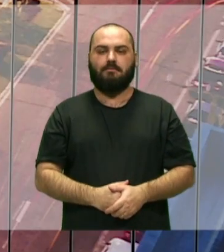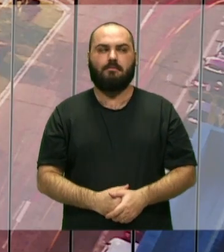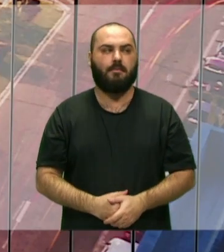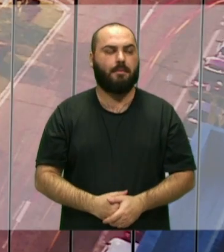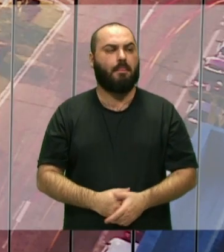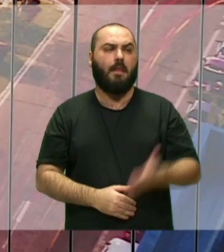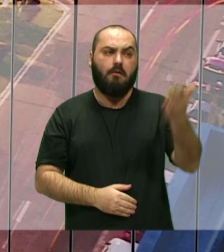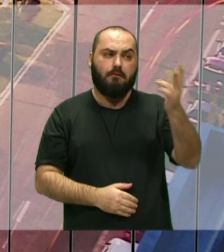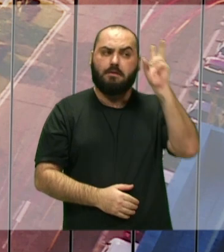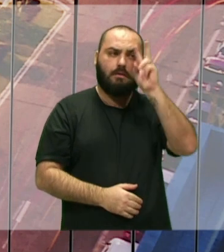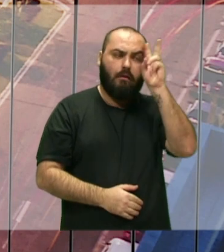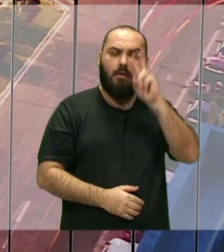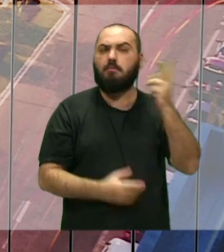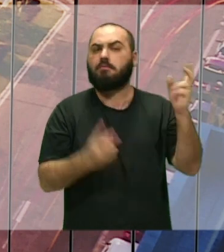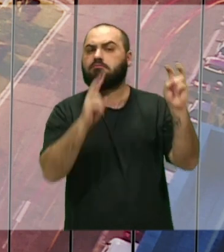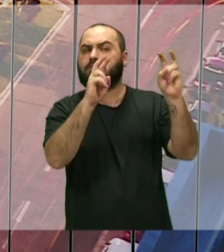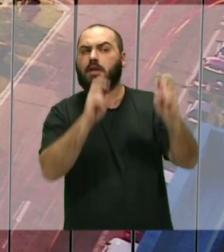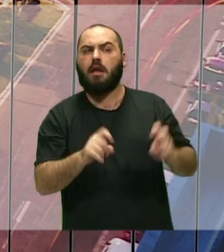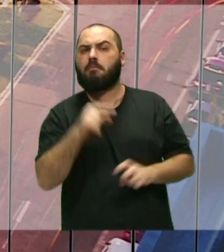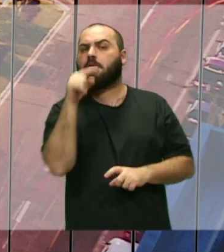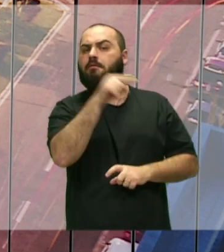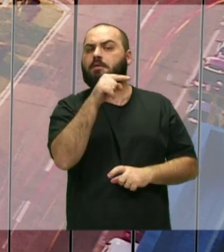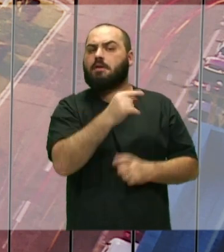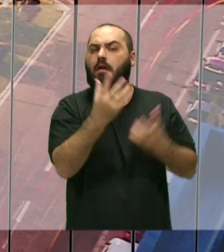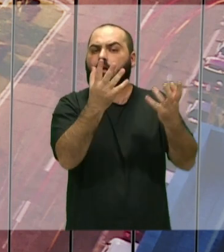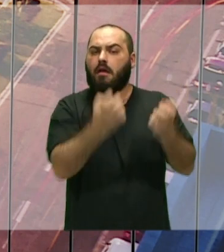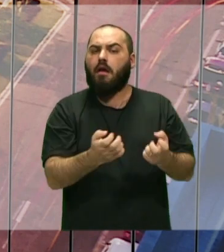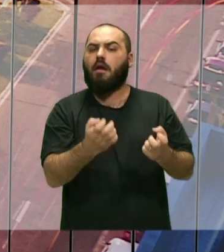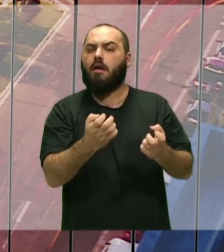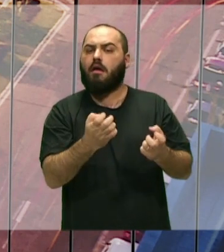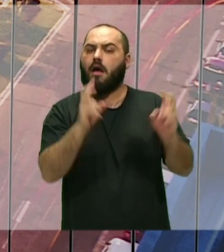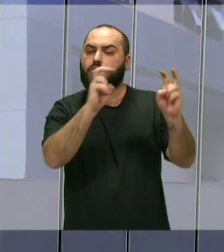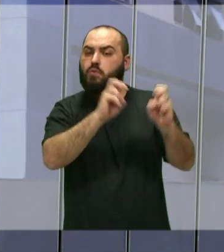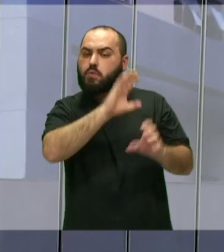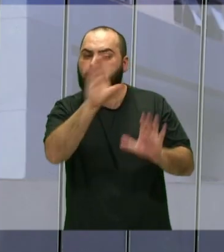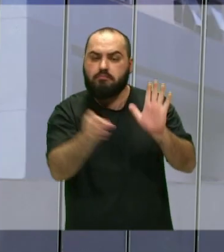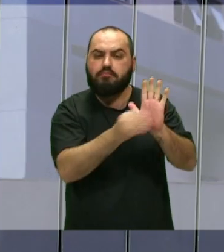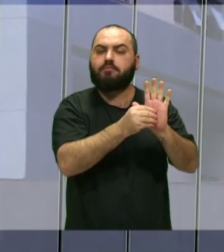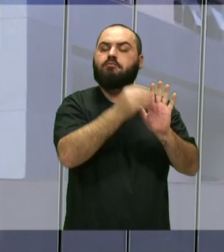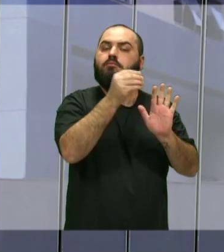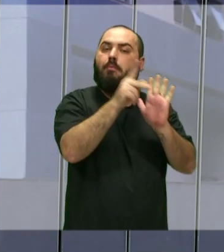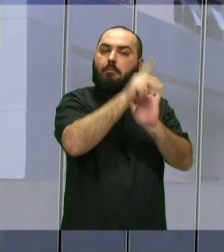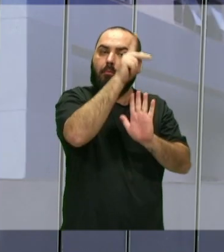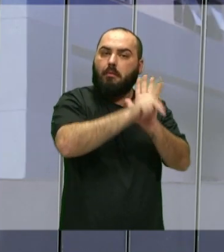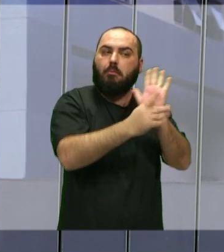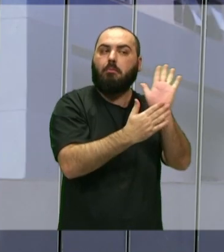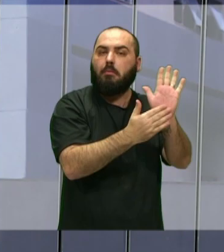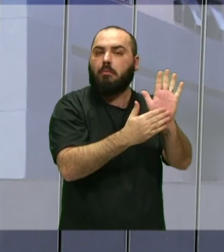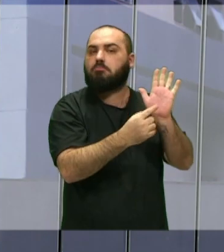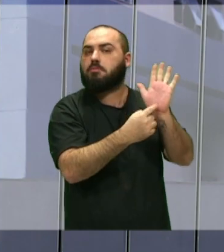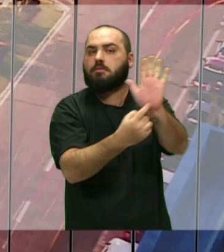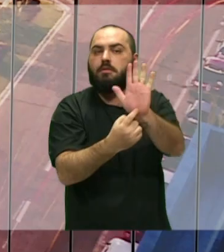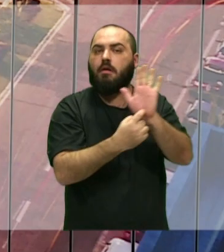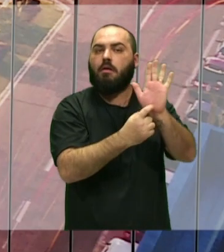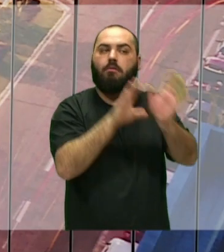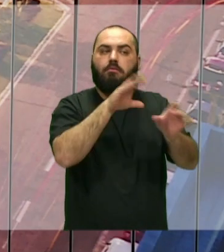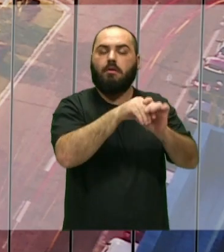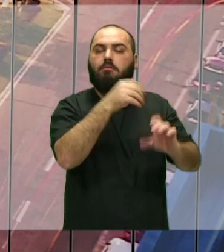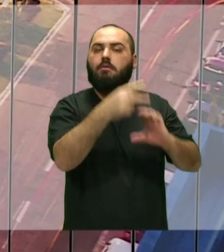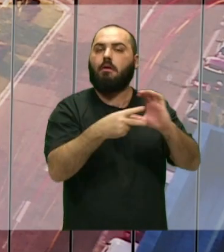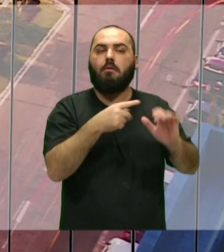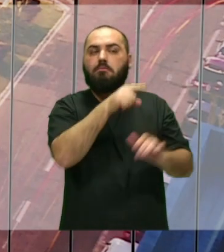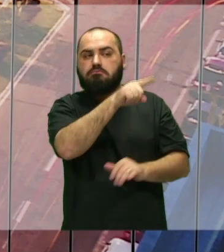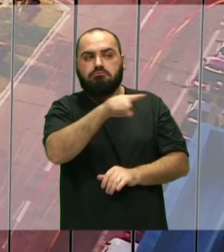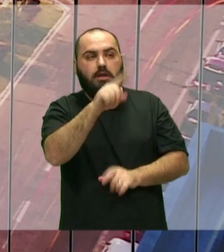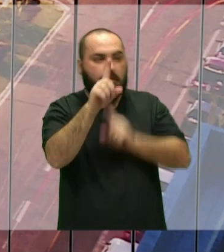temas que você tem trabalhado ou pretende ainda trazer durante as próximas sessões plenárias mirins aqui para a